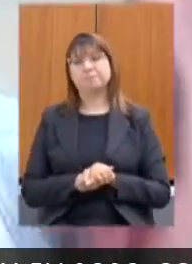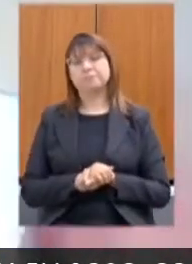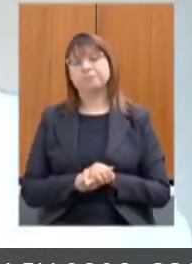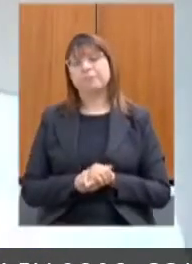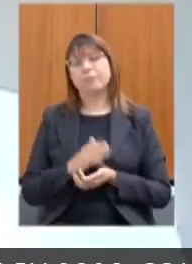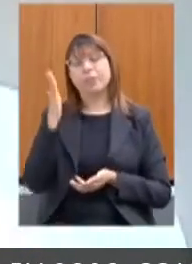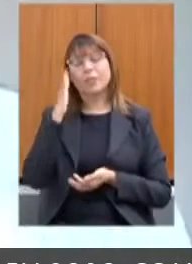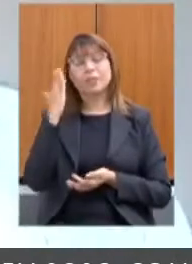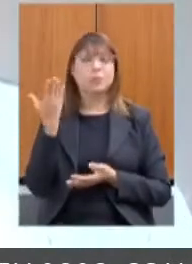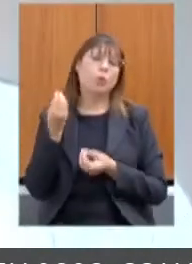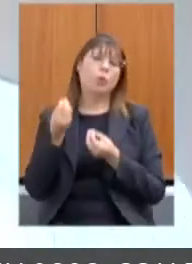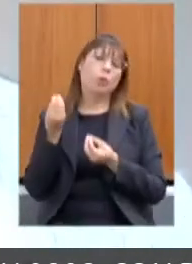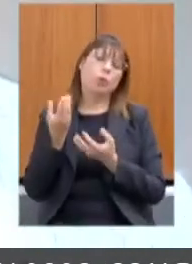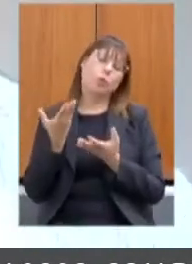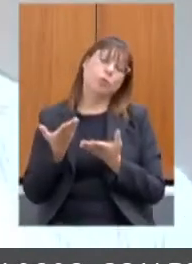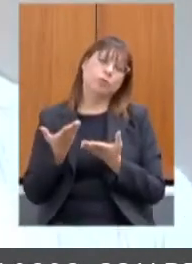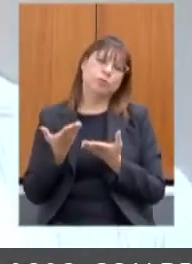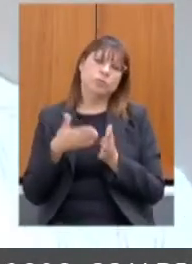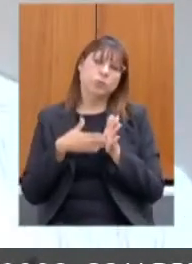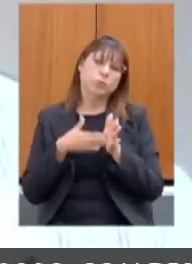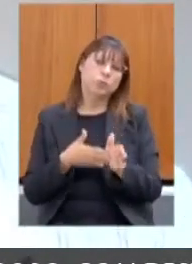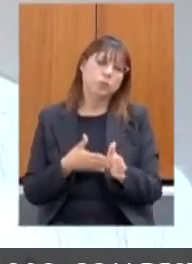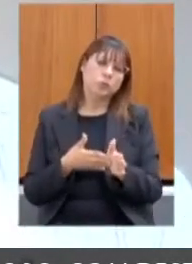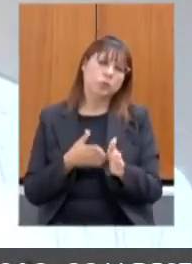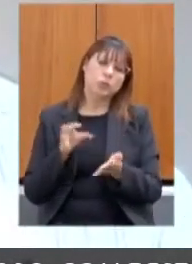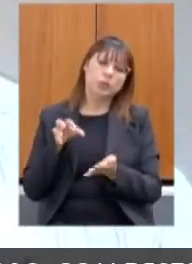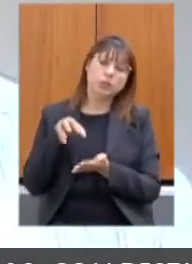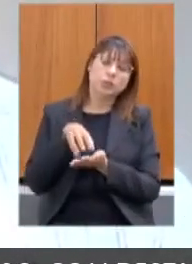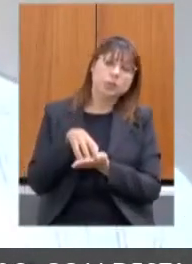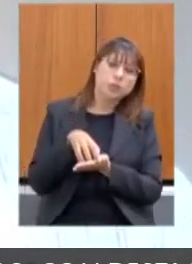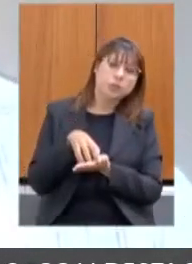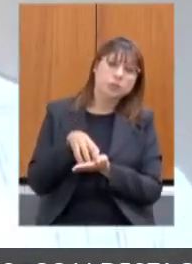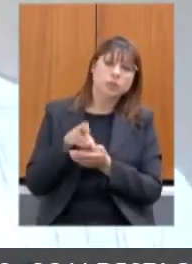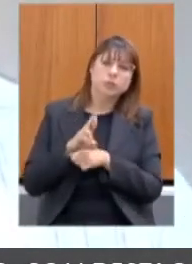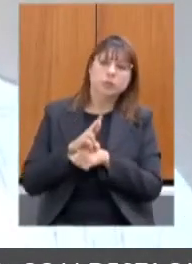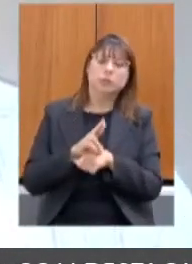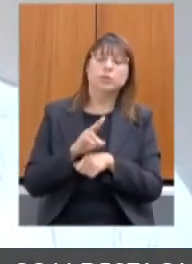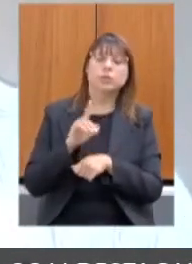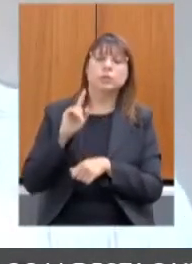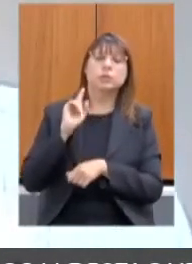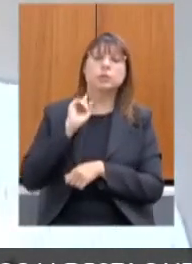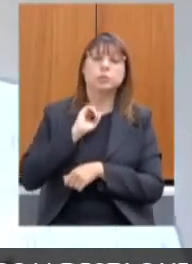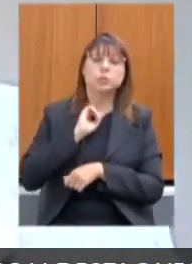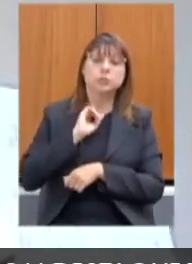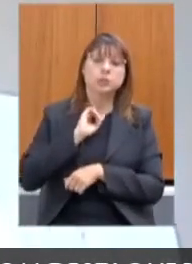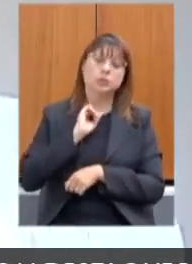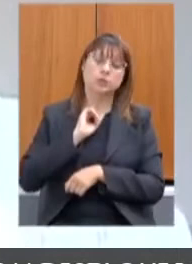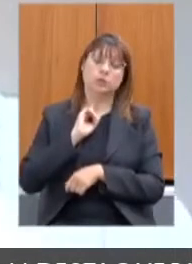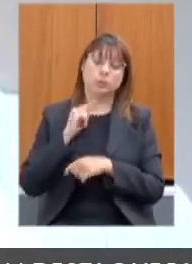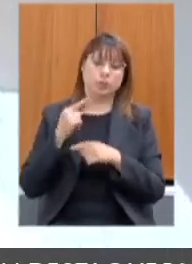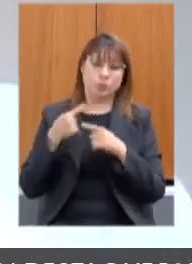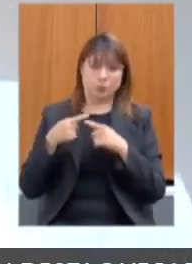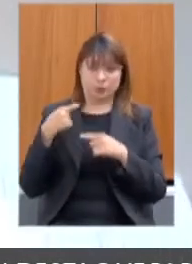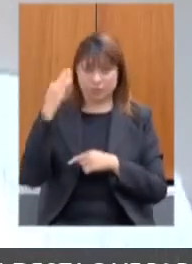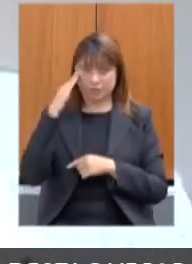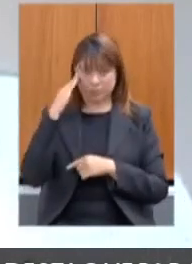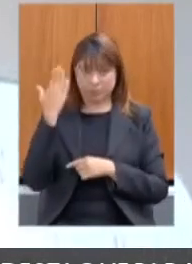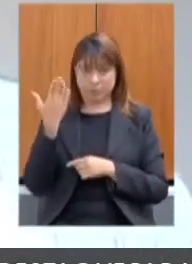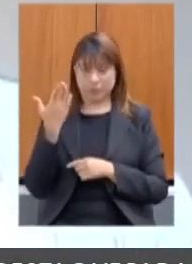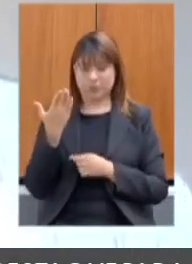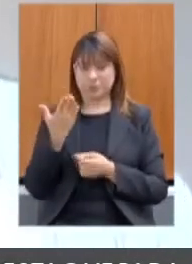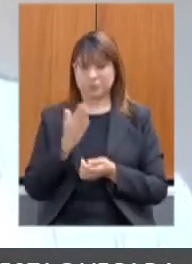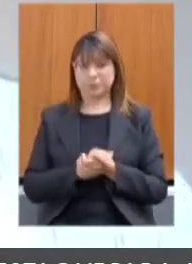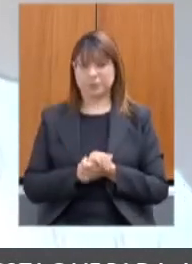feito o acompanhamento dos centros de referência em Minas Gerais. Nós sabemos que lá que são